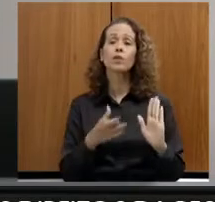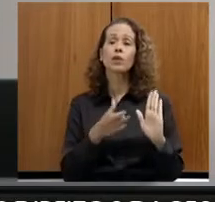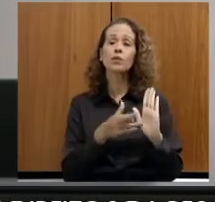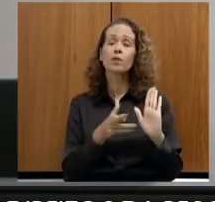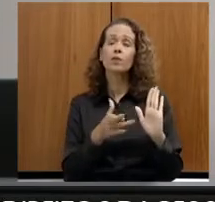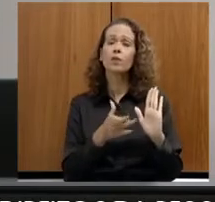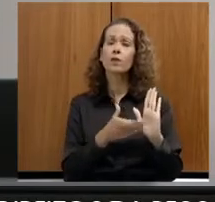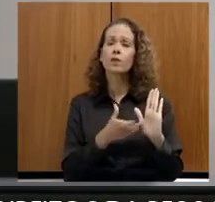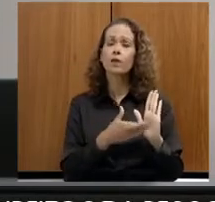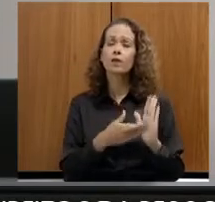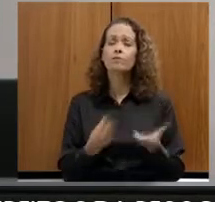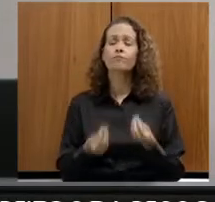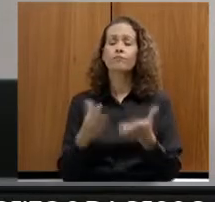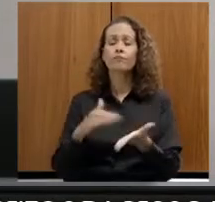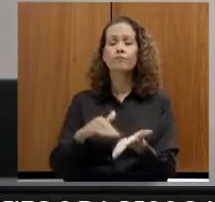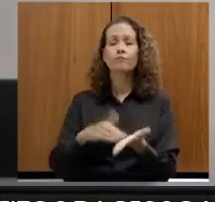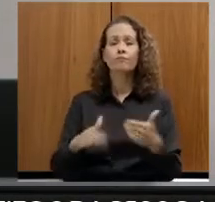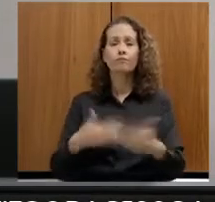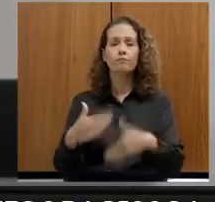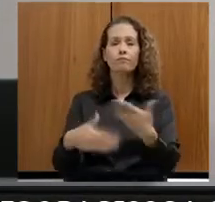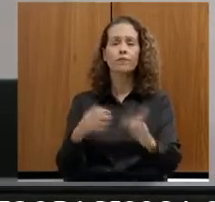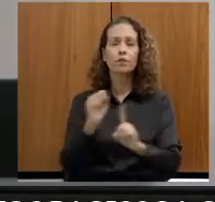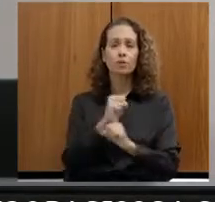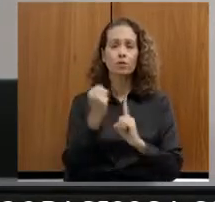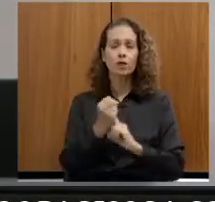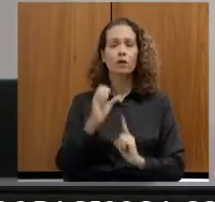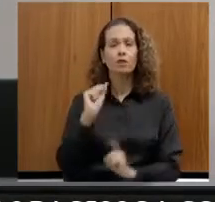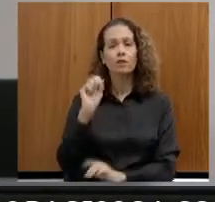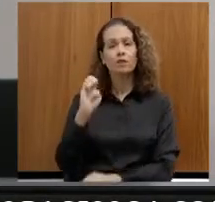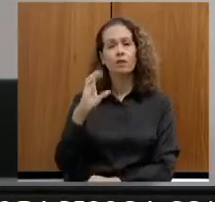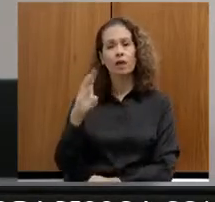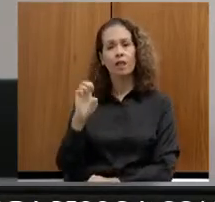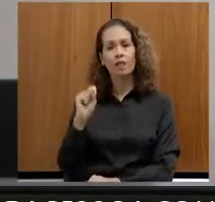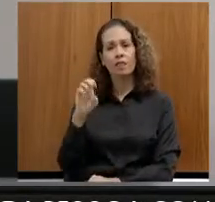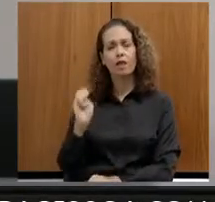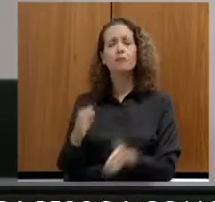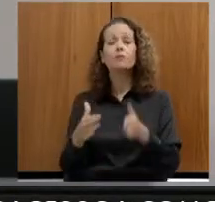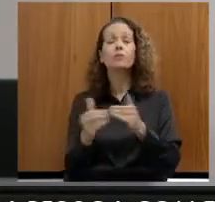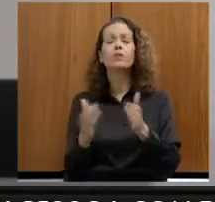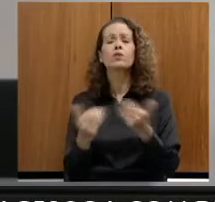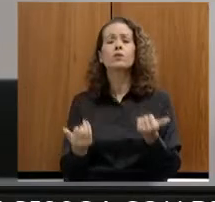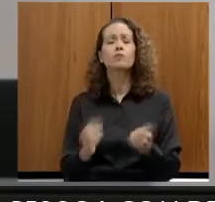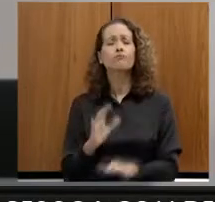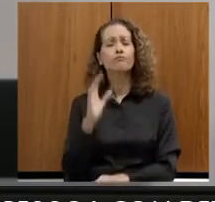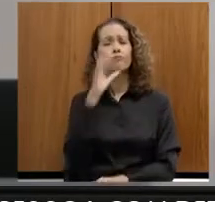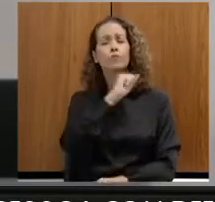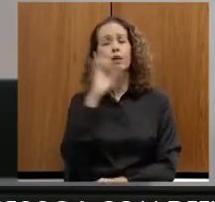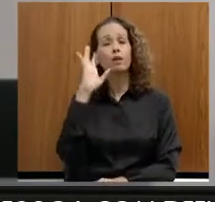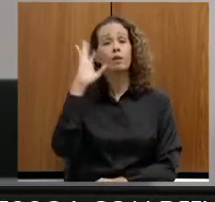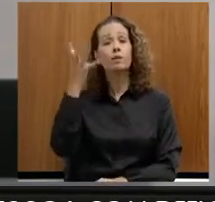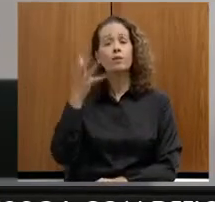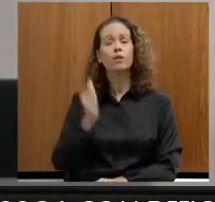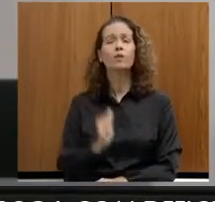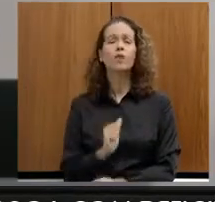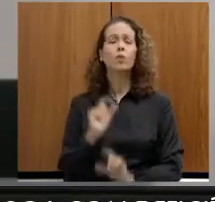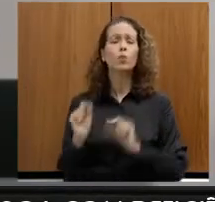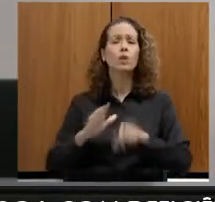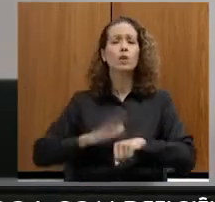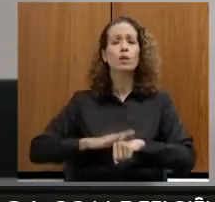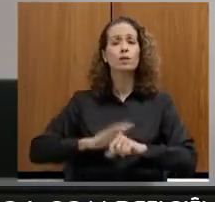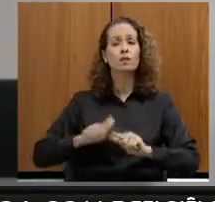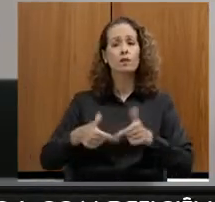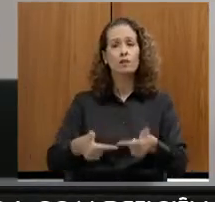encaminhada à Secretaria de Estado de Desenvolvimento Social, CEDESI, pedir de providências para a realização